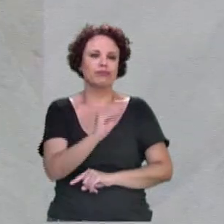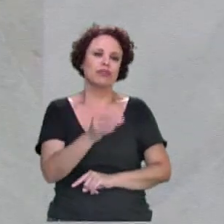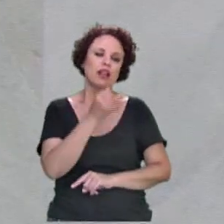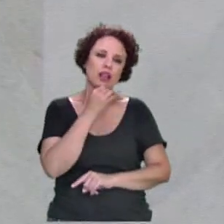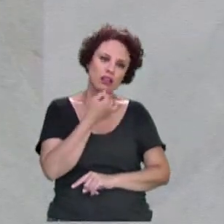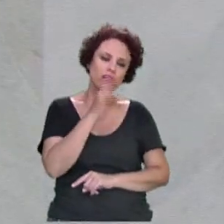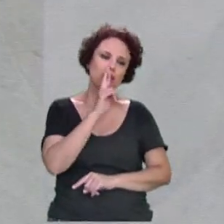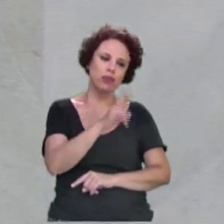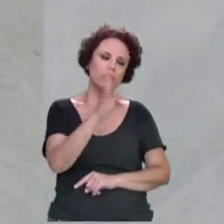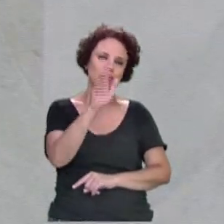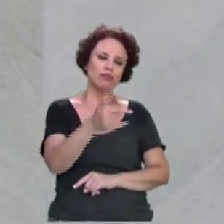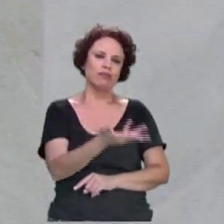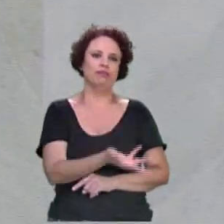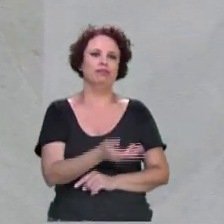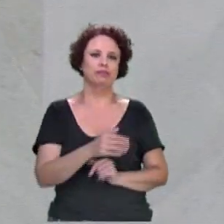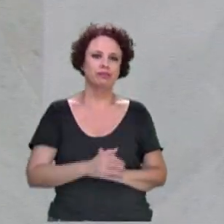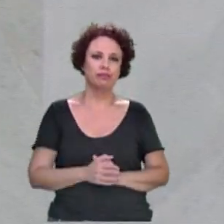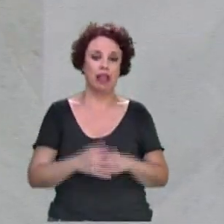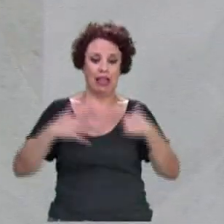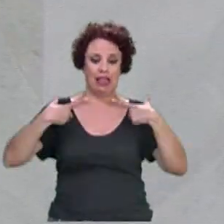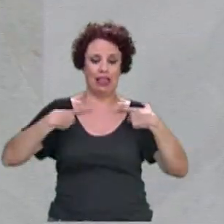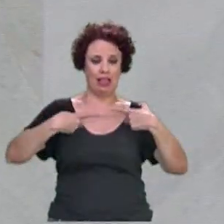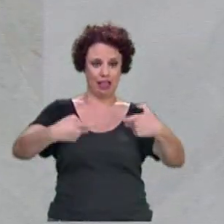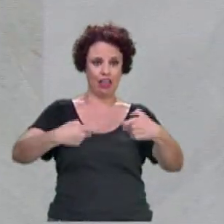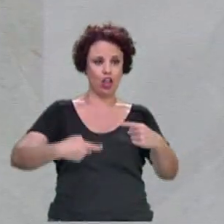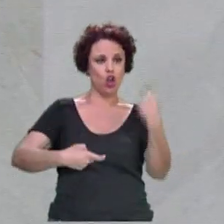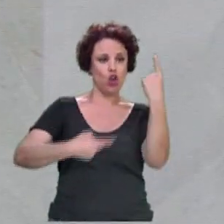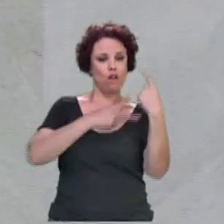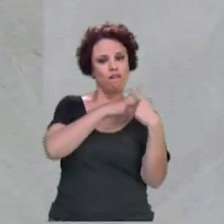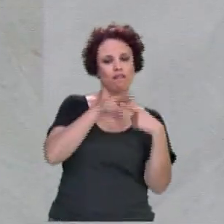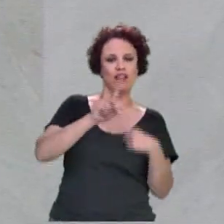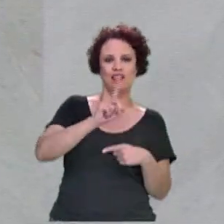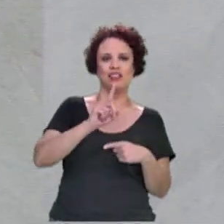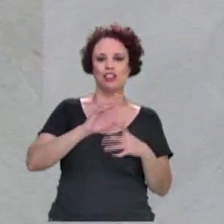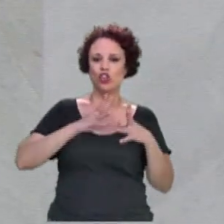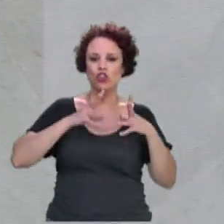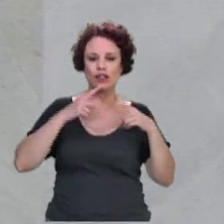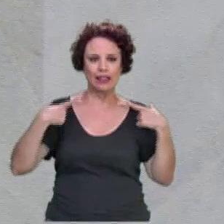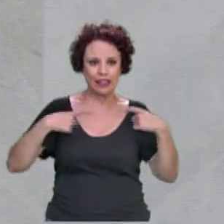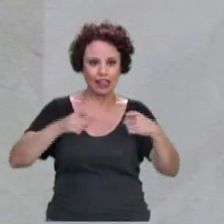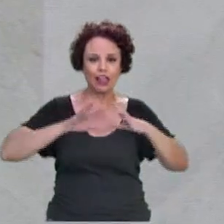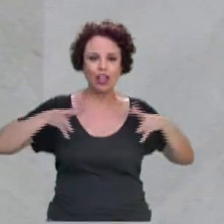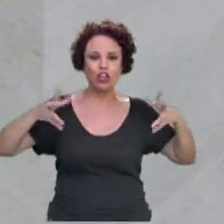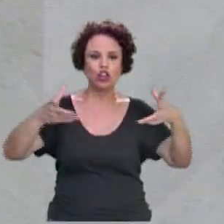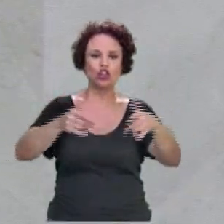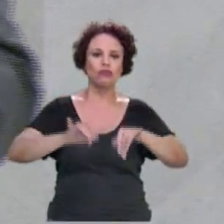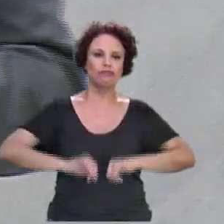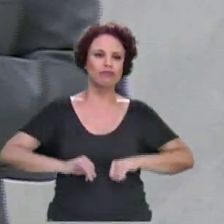esse. Na guerra, não há vencedores. Na guerra, só há vítimas. Muito obrigado, senhor presidente.